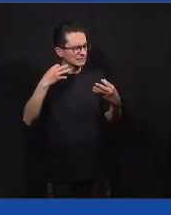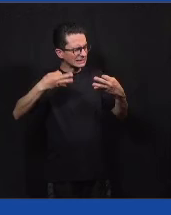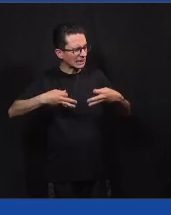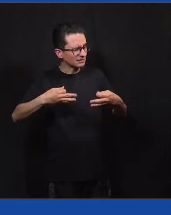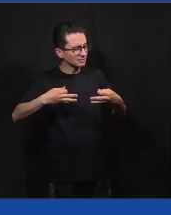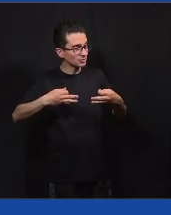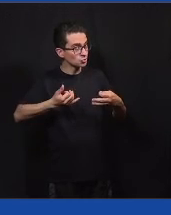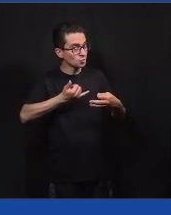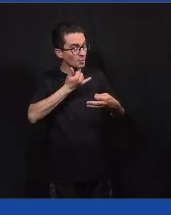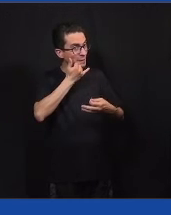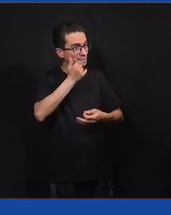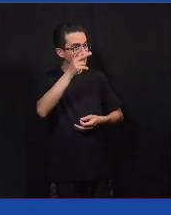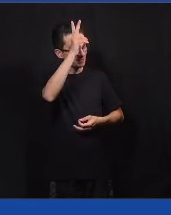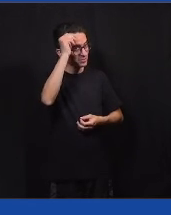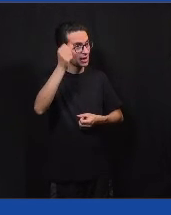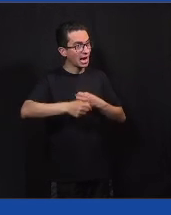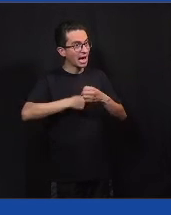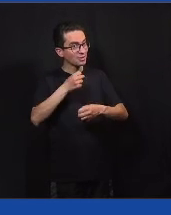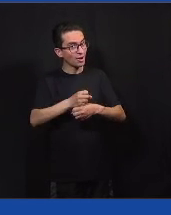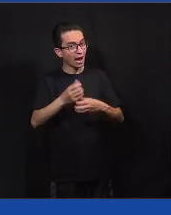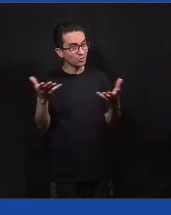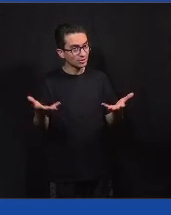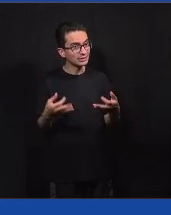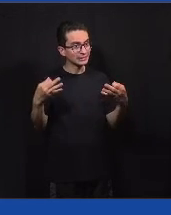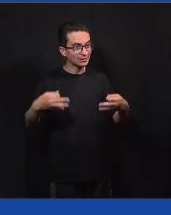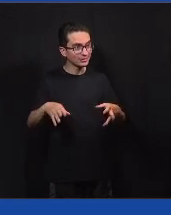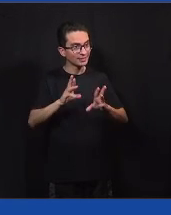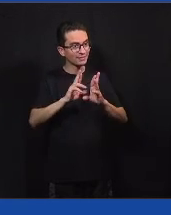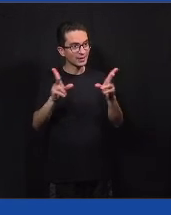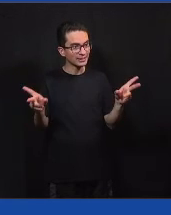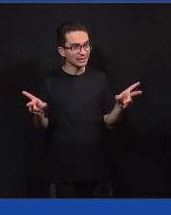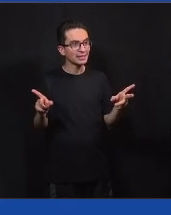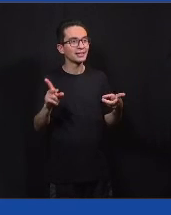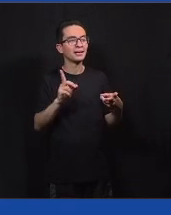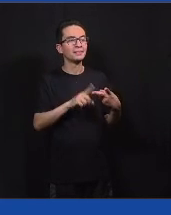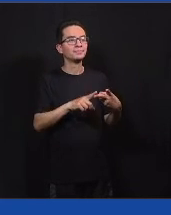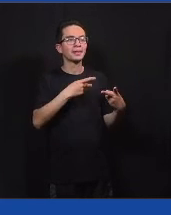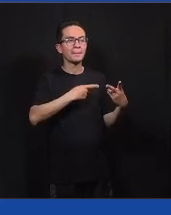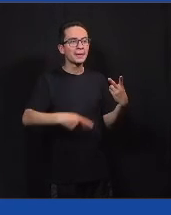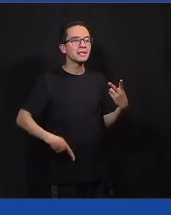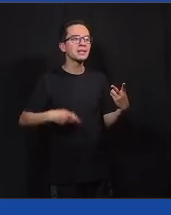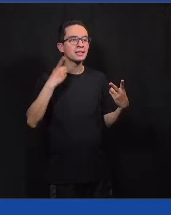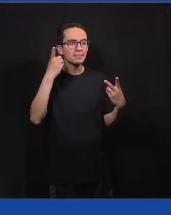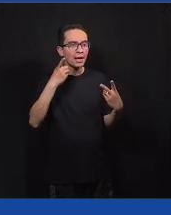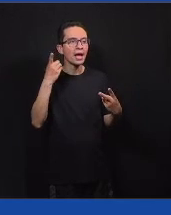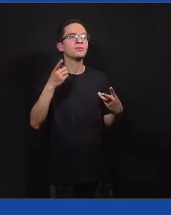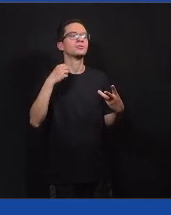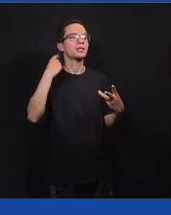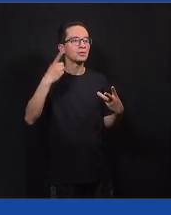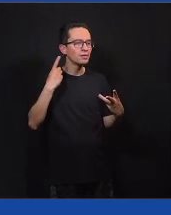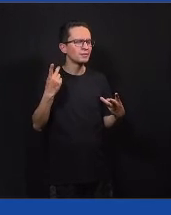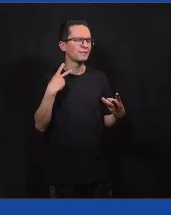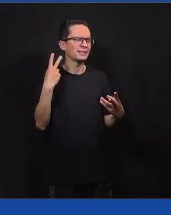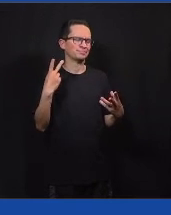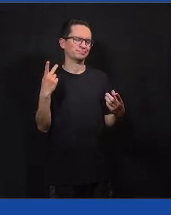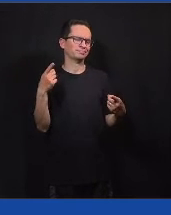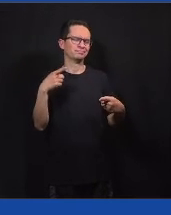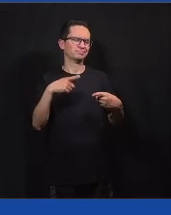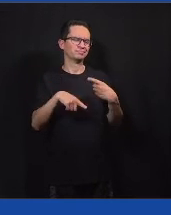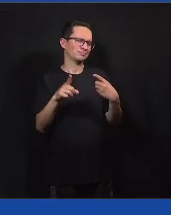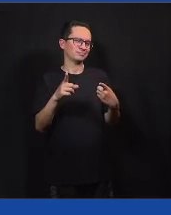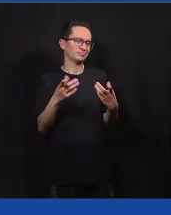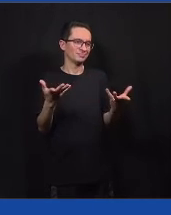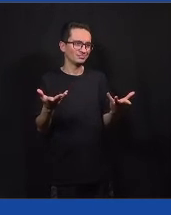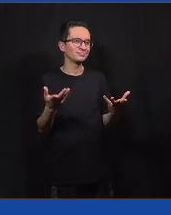esse ano, né, gente? Então, não é essa opção. Presidente, deputados, senadores e vereadores, também é esse ano.